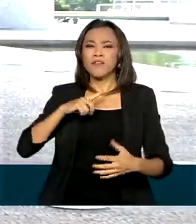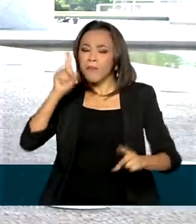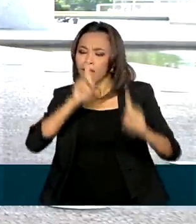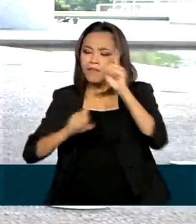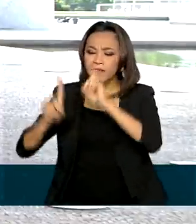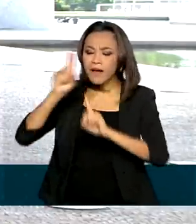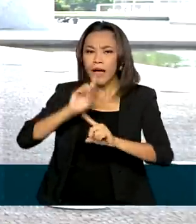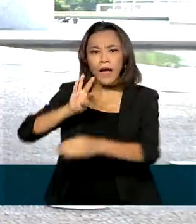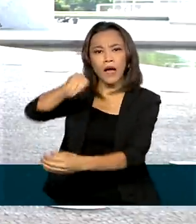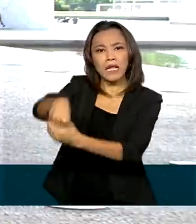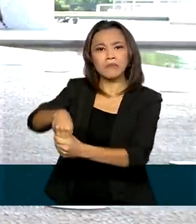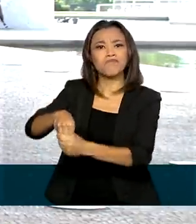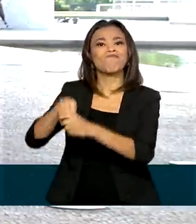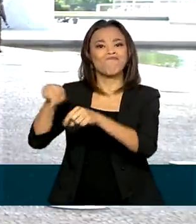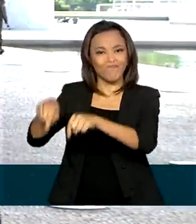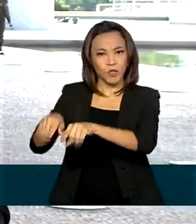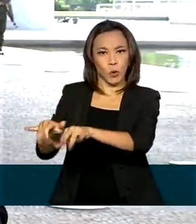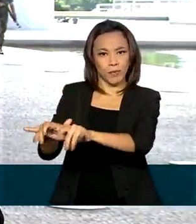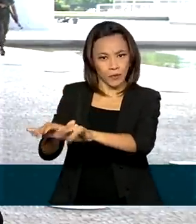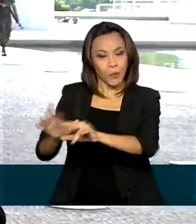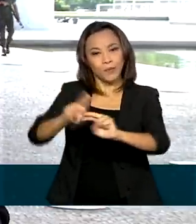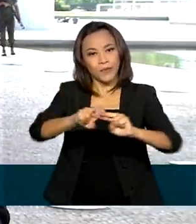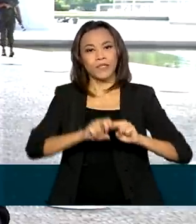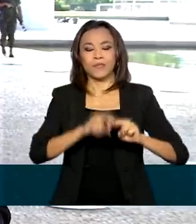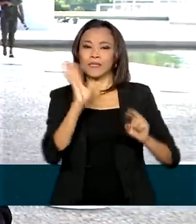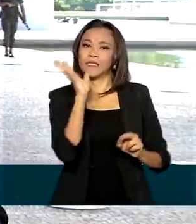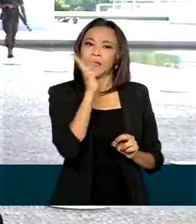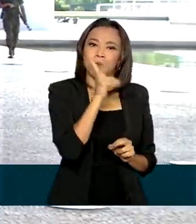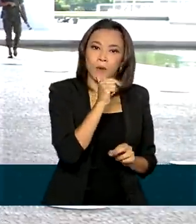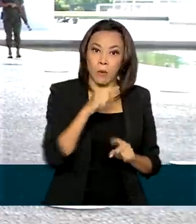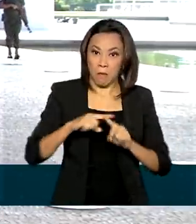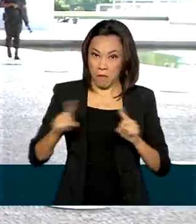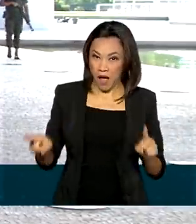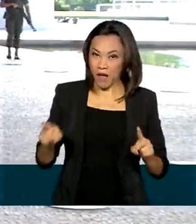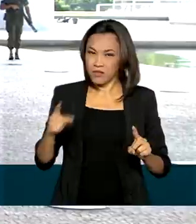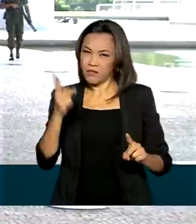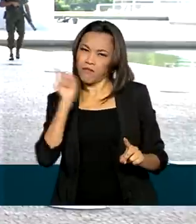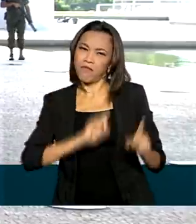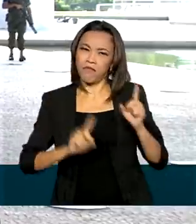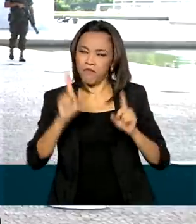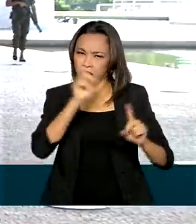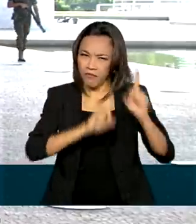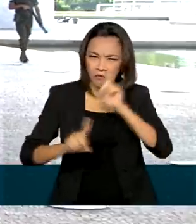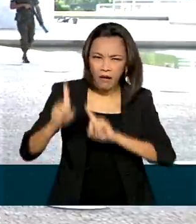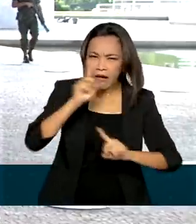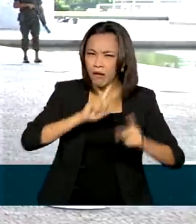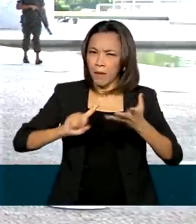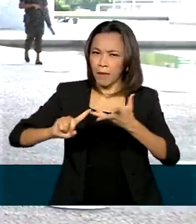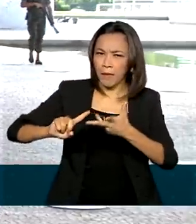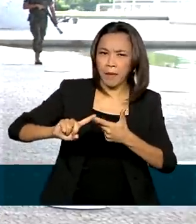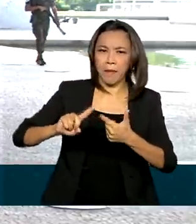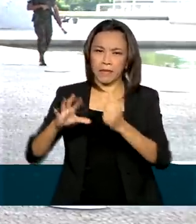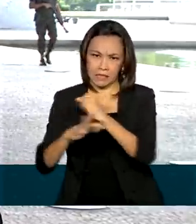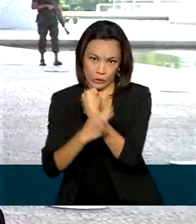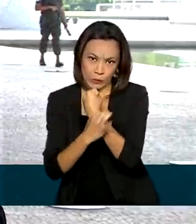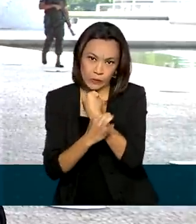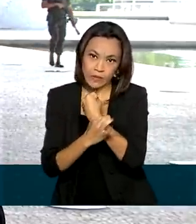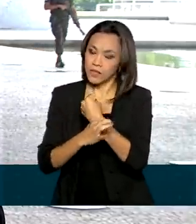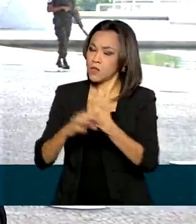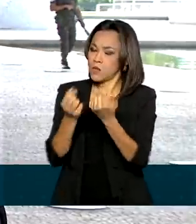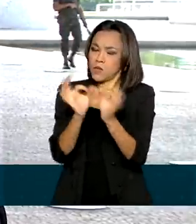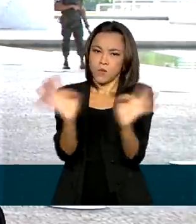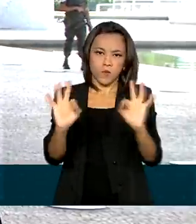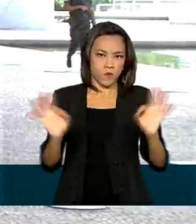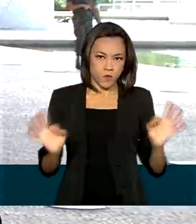motivou essa demora. Mas não houve qualquer risco à integridade do sistema e também não houve risco à segurança do